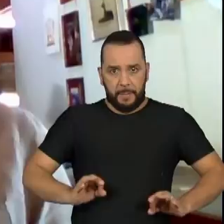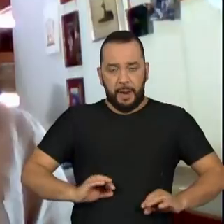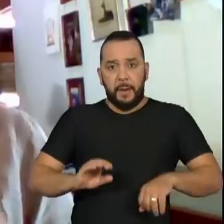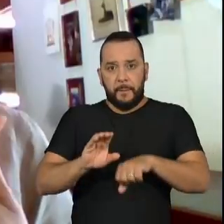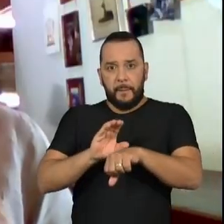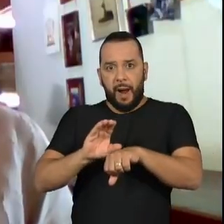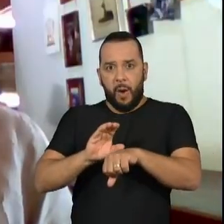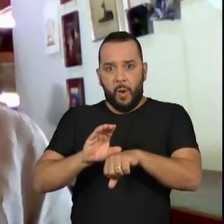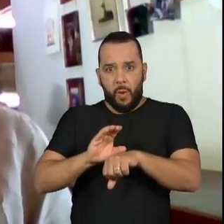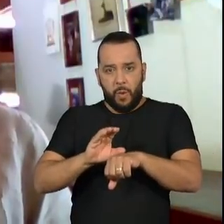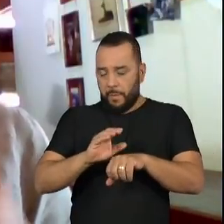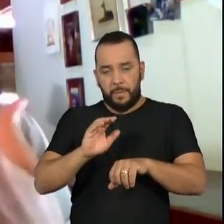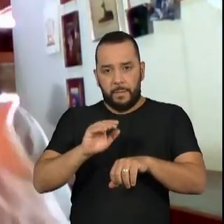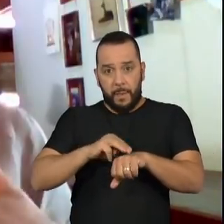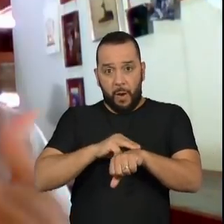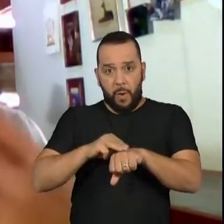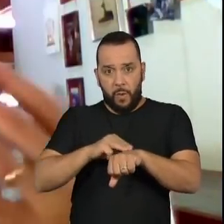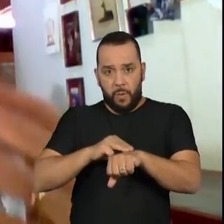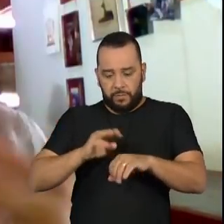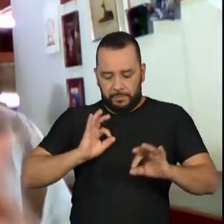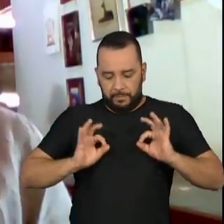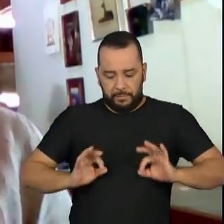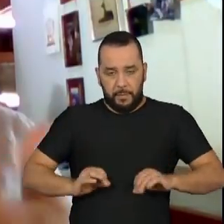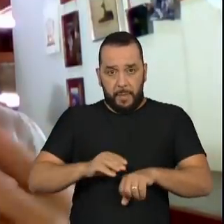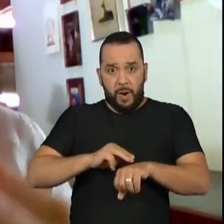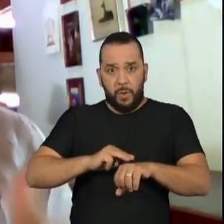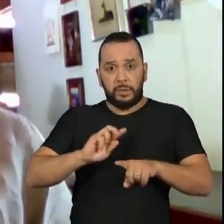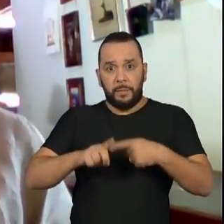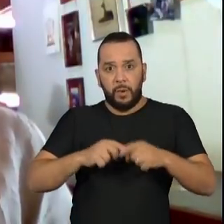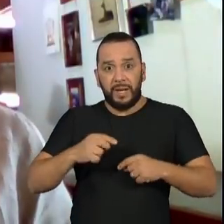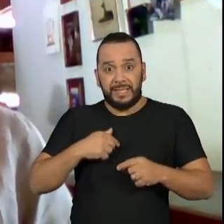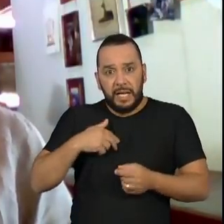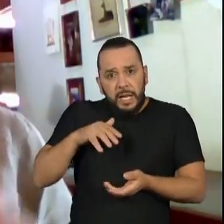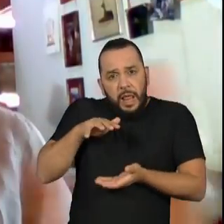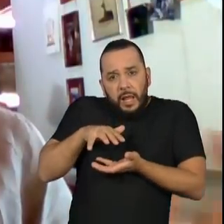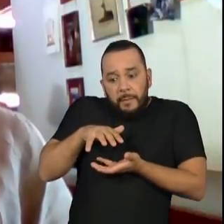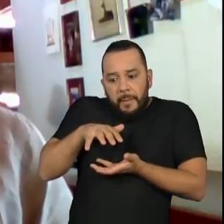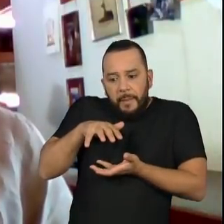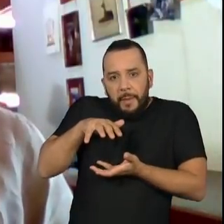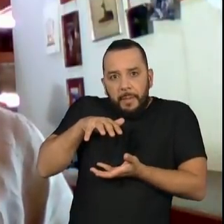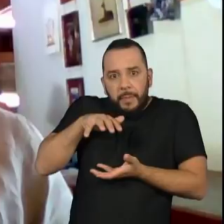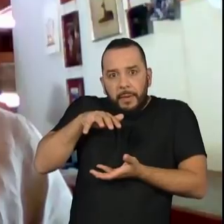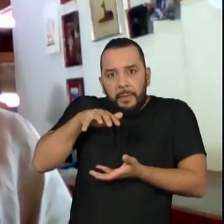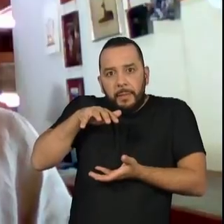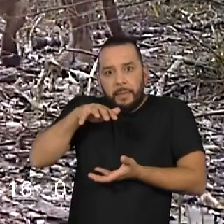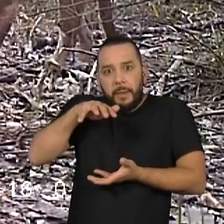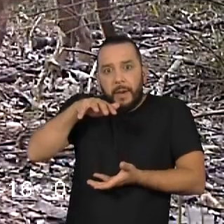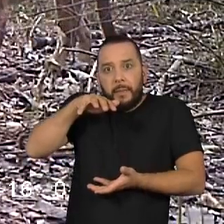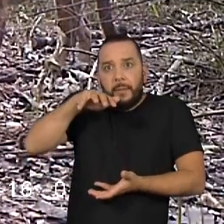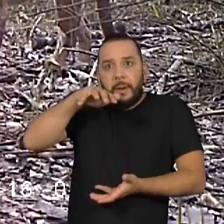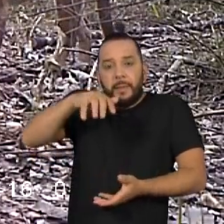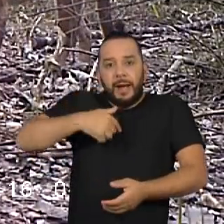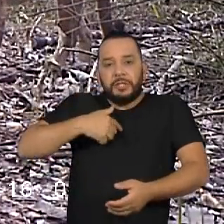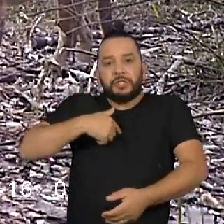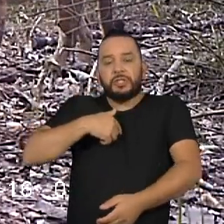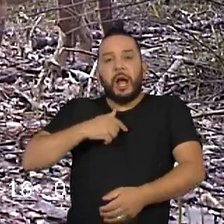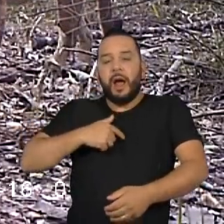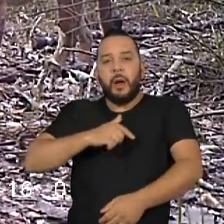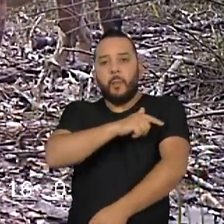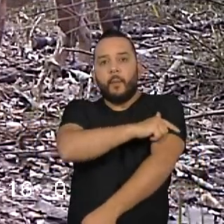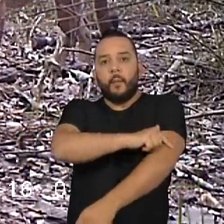conforme eles vão crescendo, essas pintas vão desaparecendo e ela vai assumindo essa coloração toda